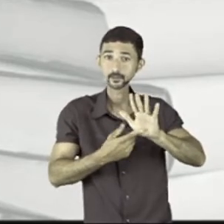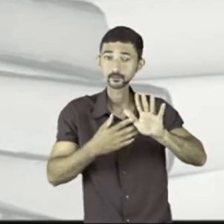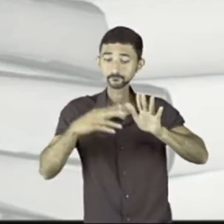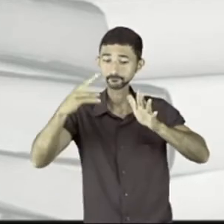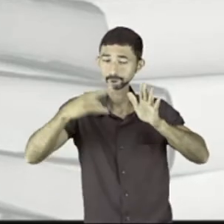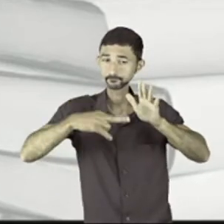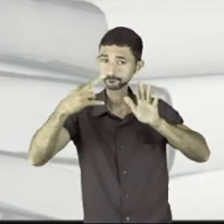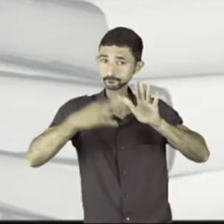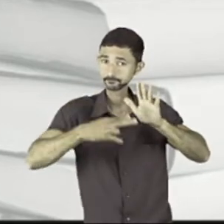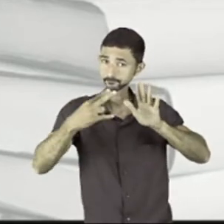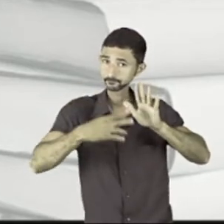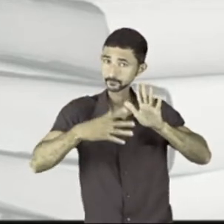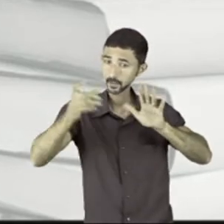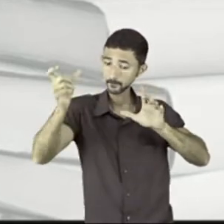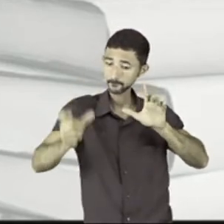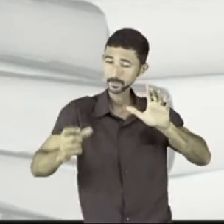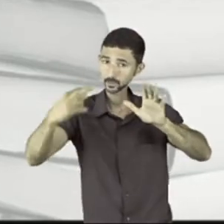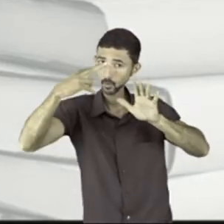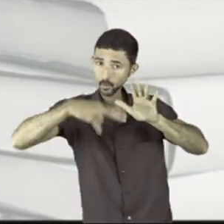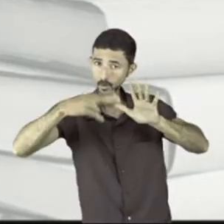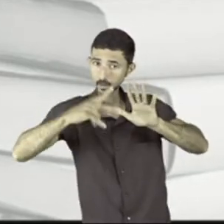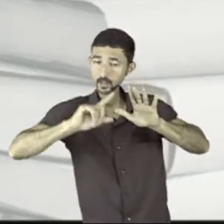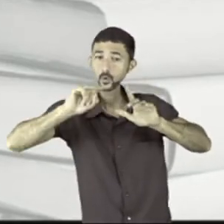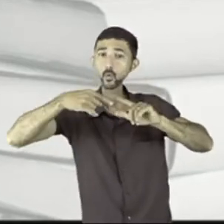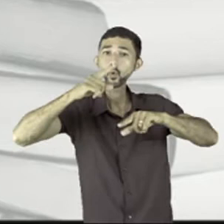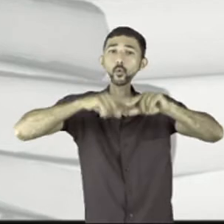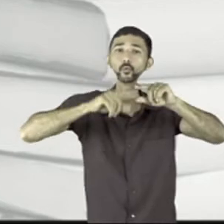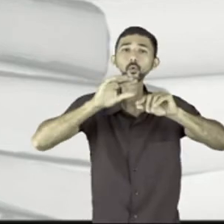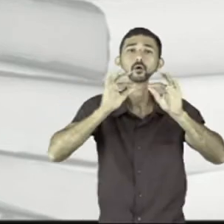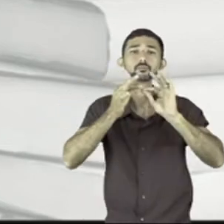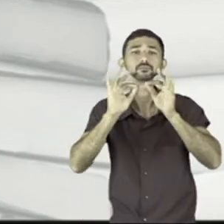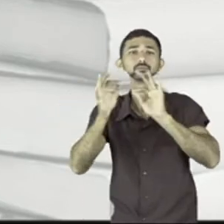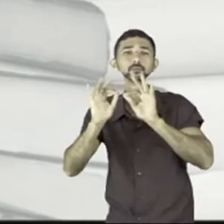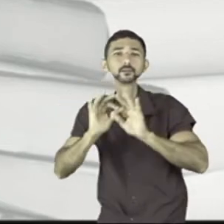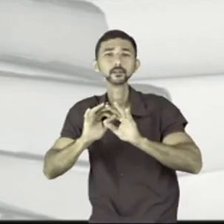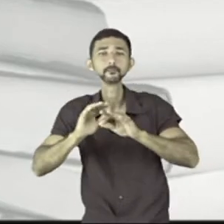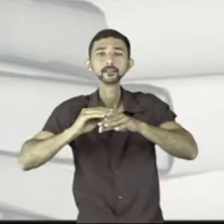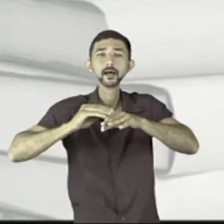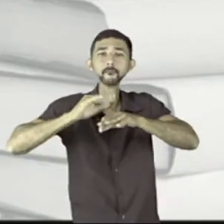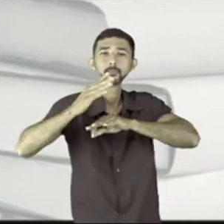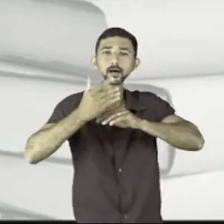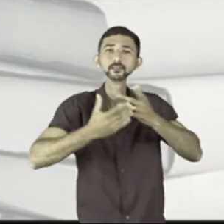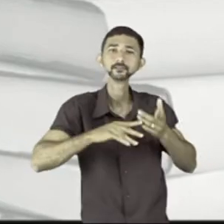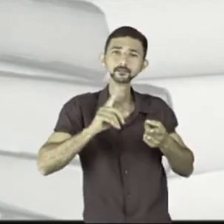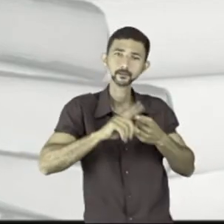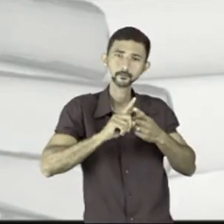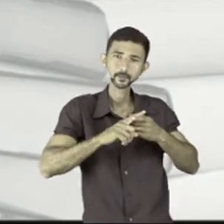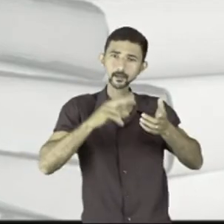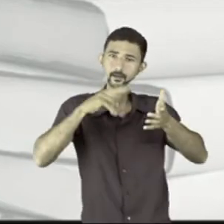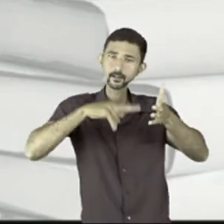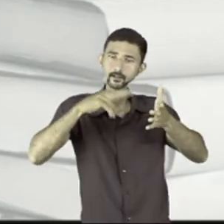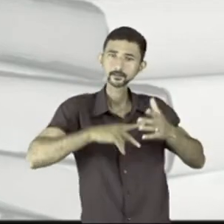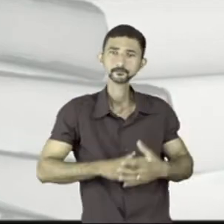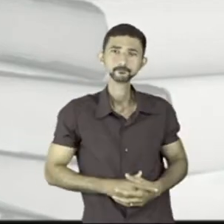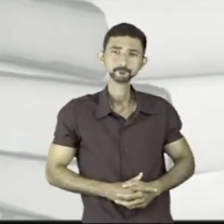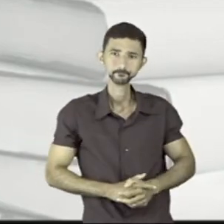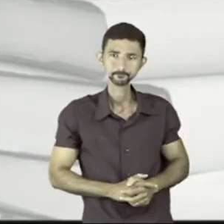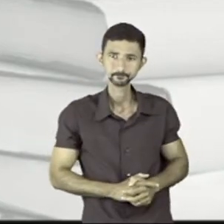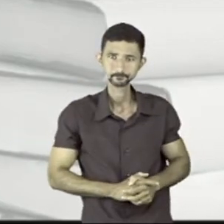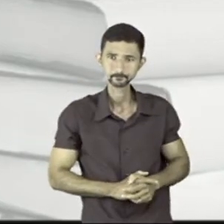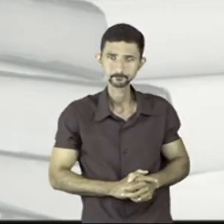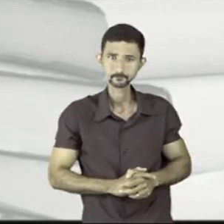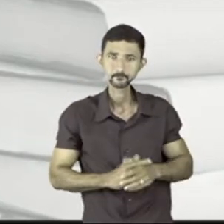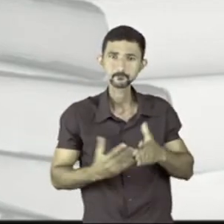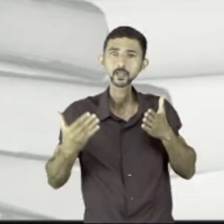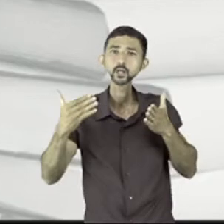meu leitor do texto outros elementos a mais, além daqueles que já apareceram. E